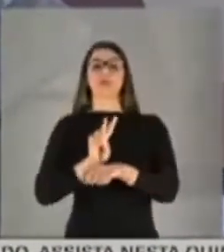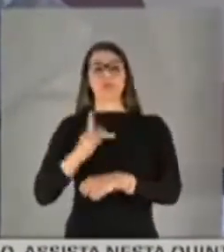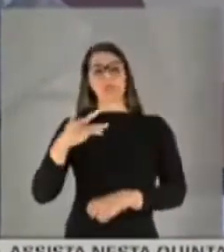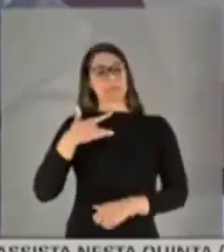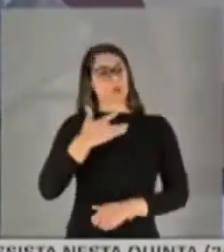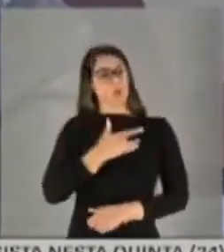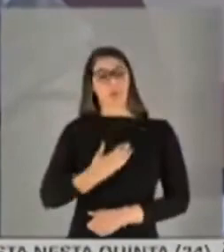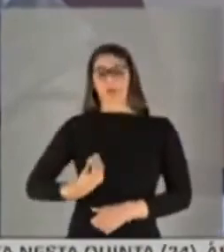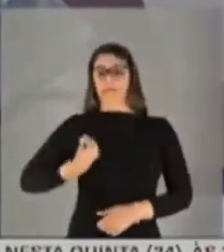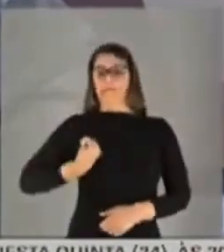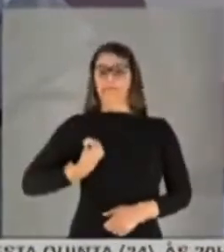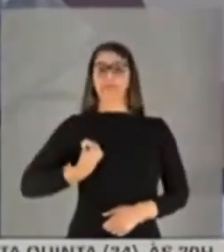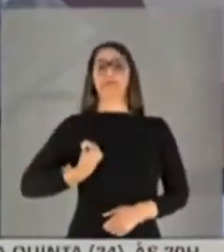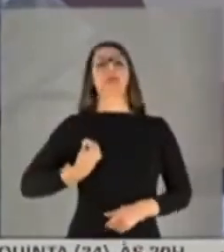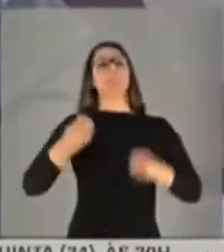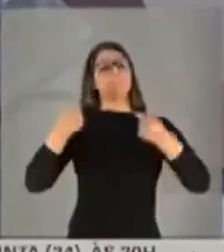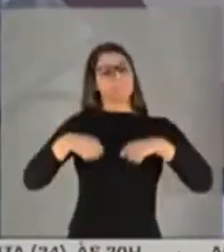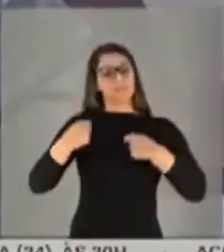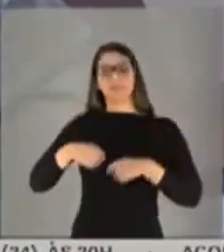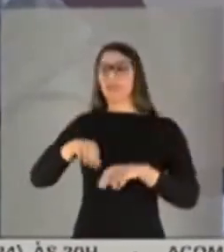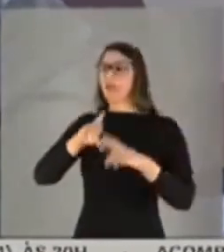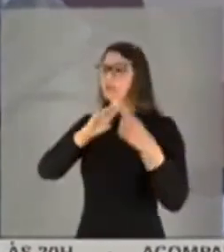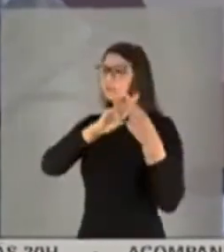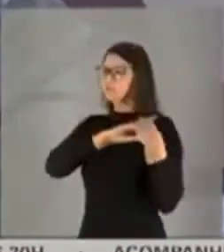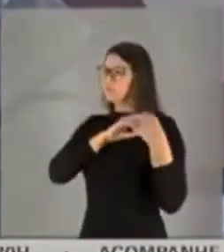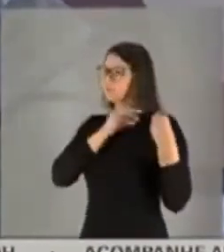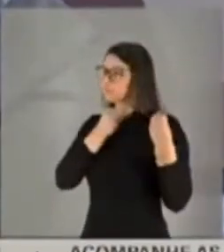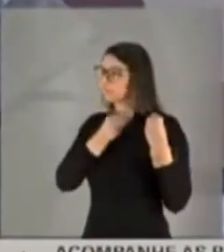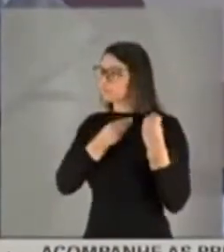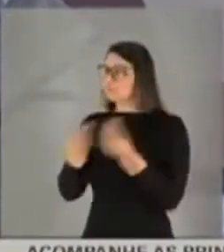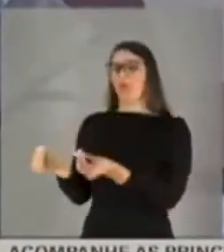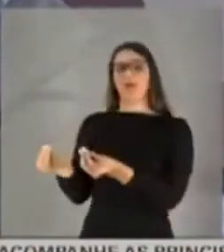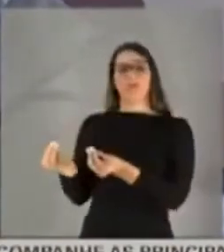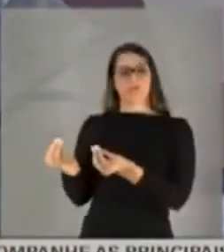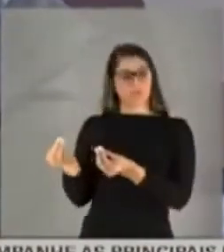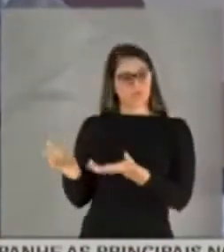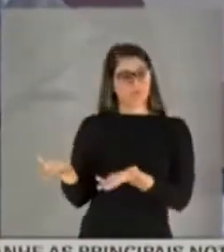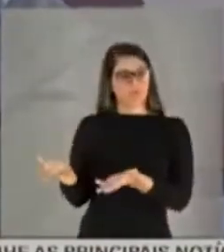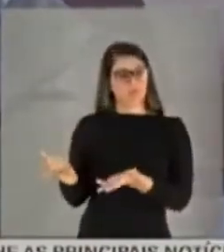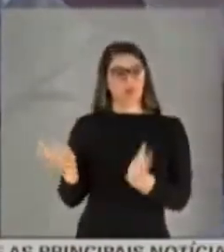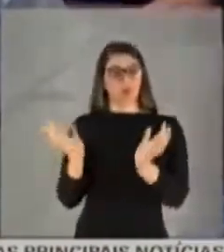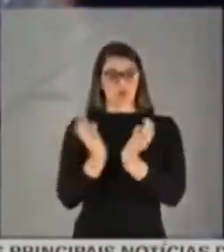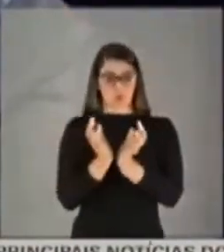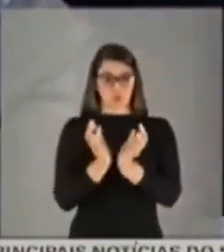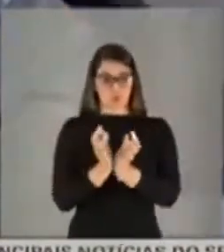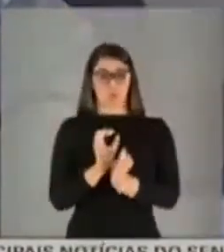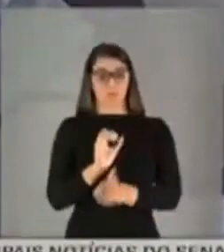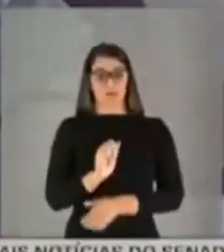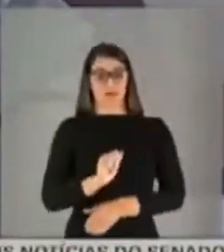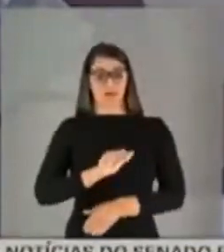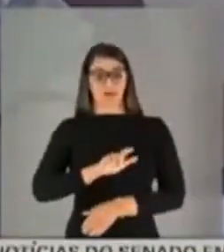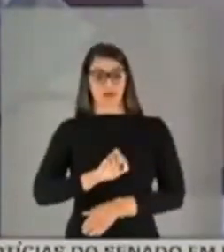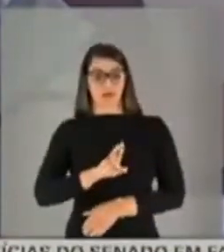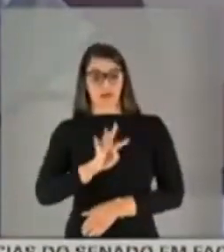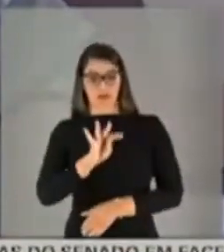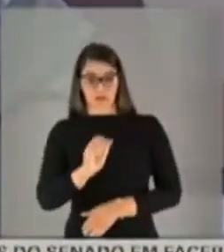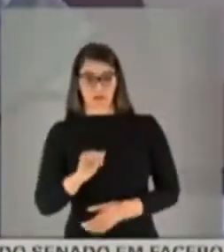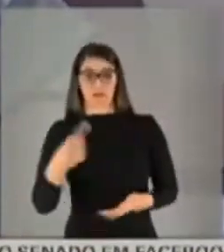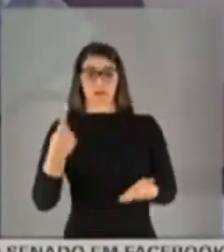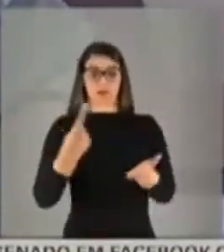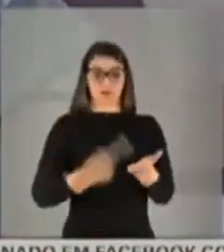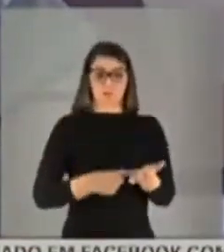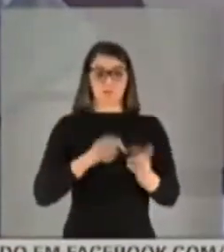das pessoas, deveriam ser responsabilizadas, e que esse grupo de organizações chamado Alerta se comprometia com a sociedade